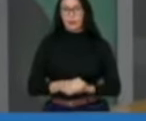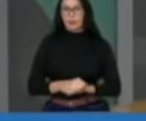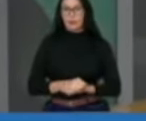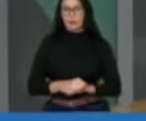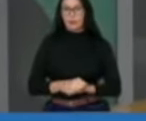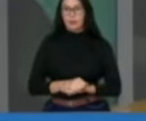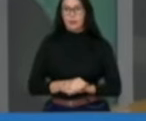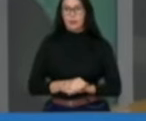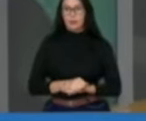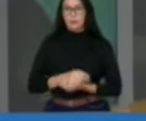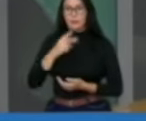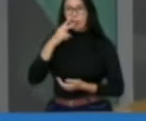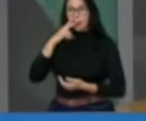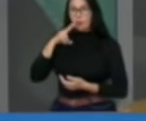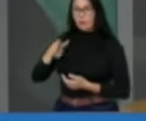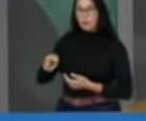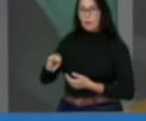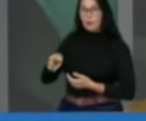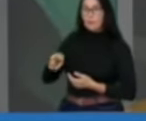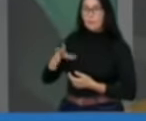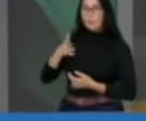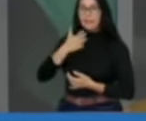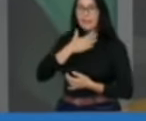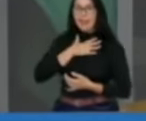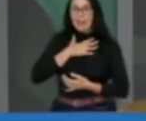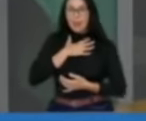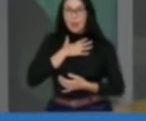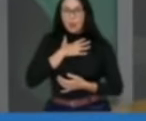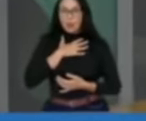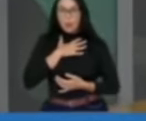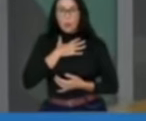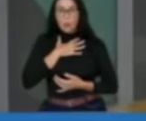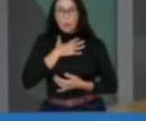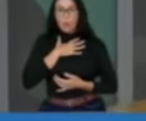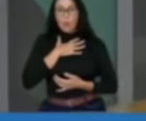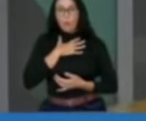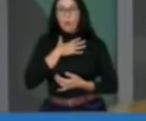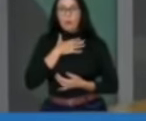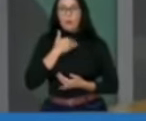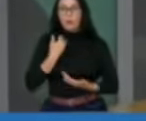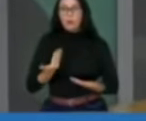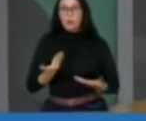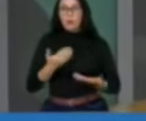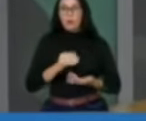ao ver que eu estava, a partir daquele momento,